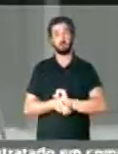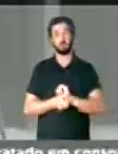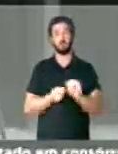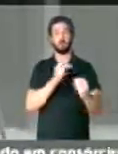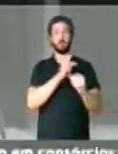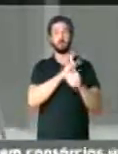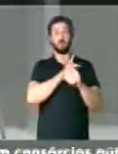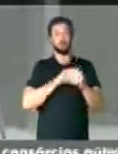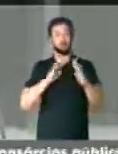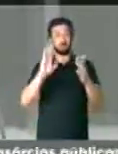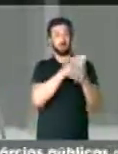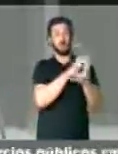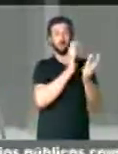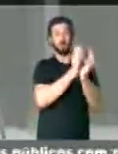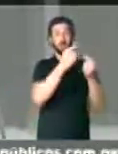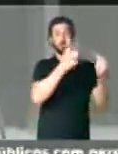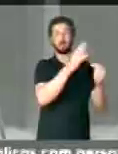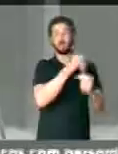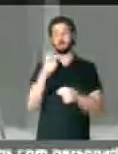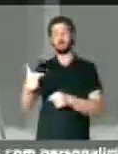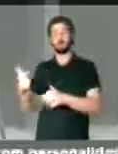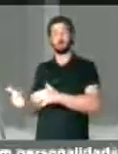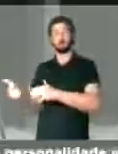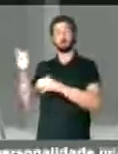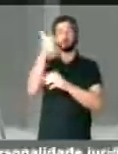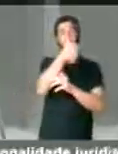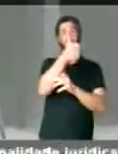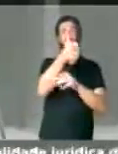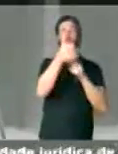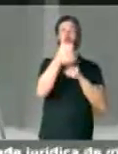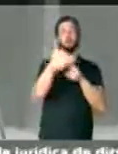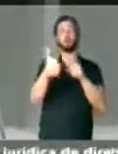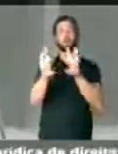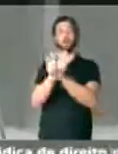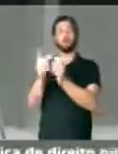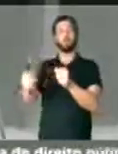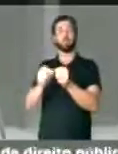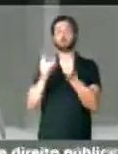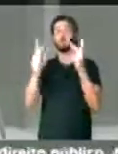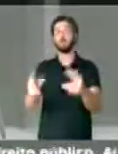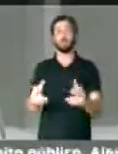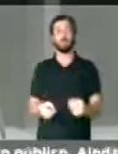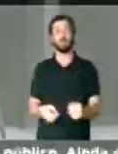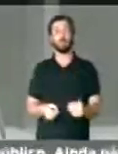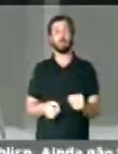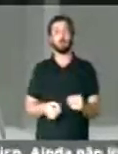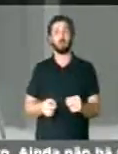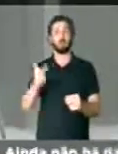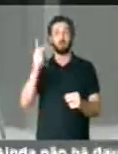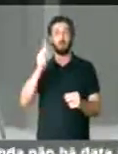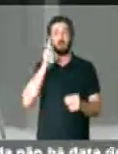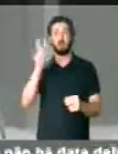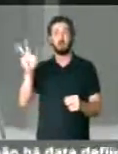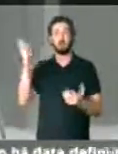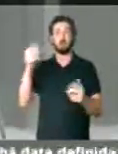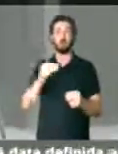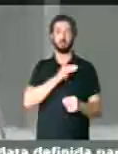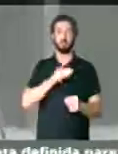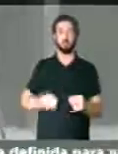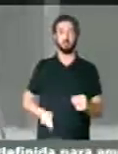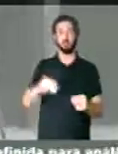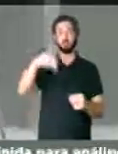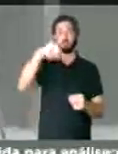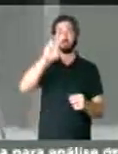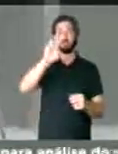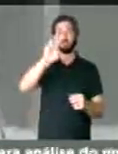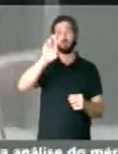de forma constitucional, também estão sendo usadas nesse governo. Por exemplo, nós estamos vendo aí a situação do ministro Moreira